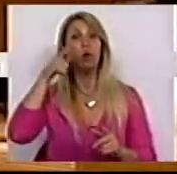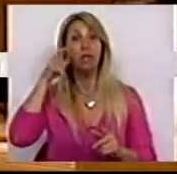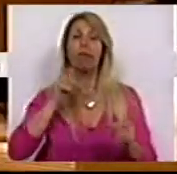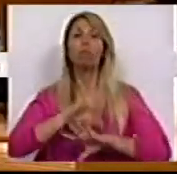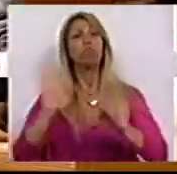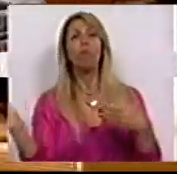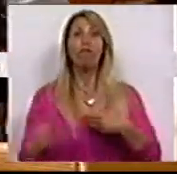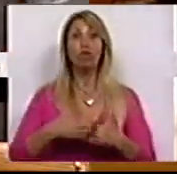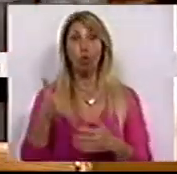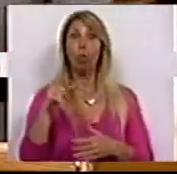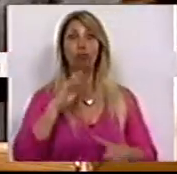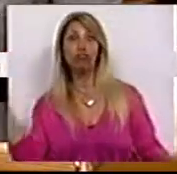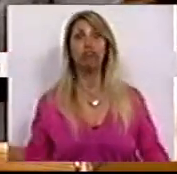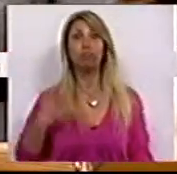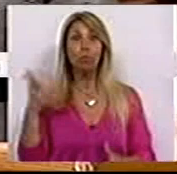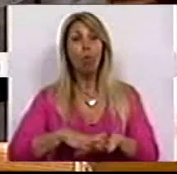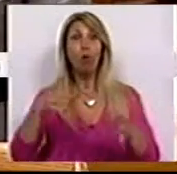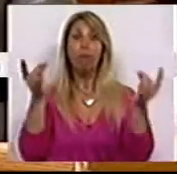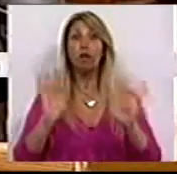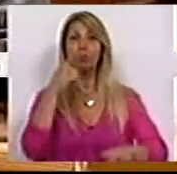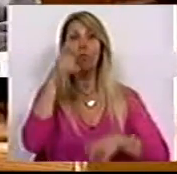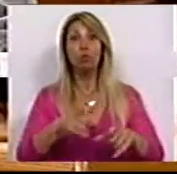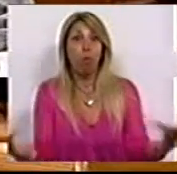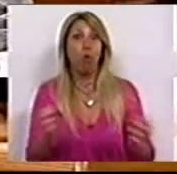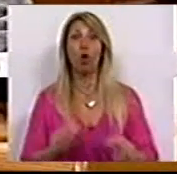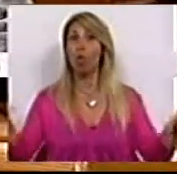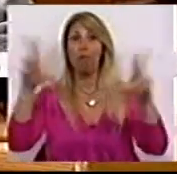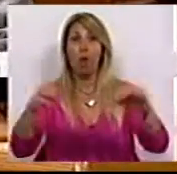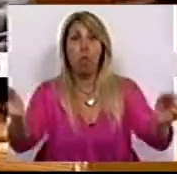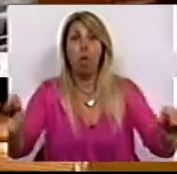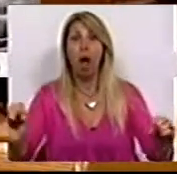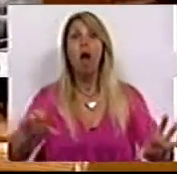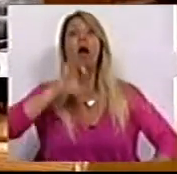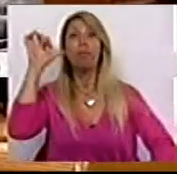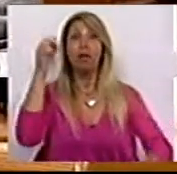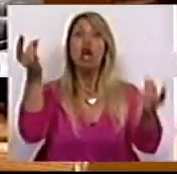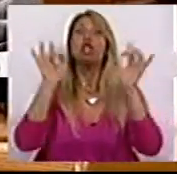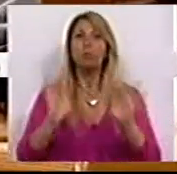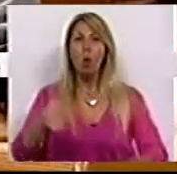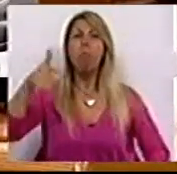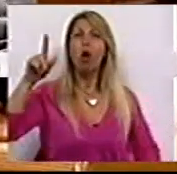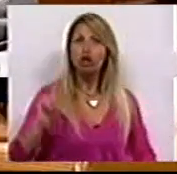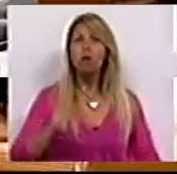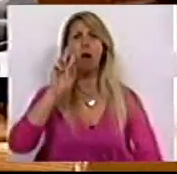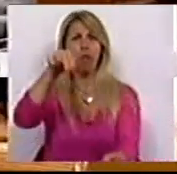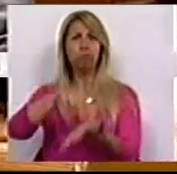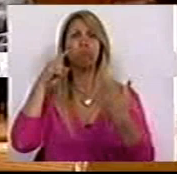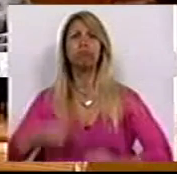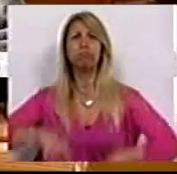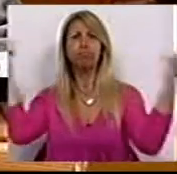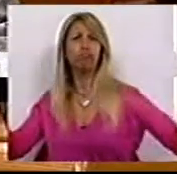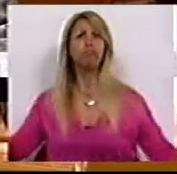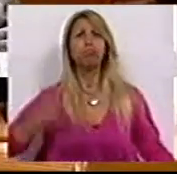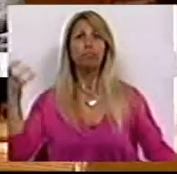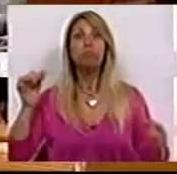porque despediu pessoas. Bem, não há aqui novidade nenhuma. Sempre que há despedimentos, o Bloco de Esquerda se levanta e se indigna porque defende que a